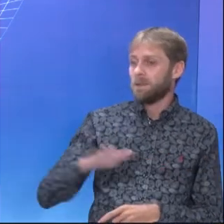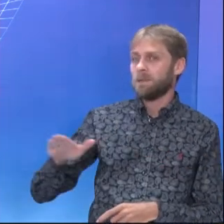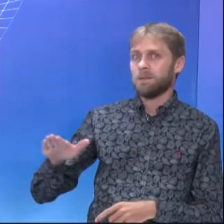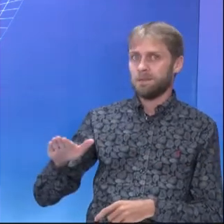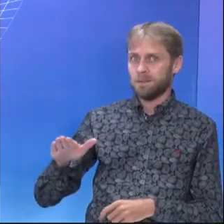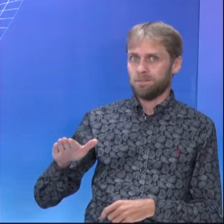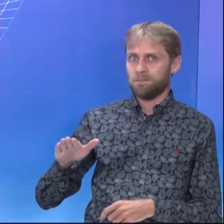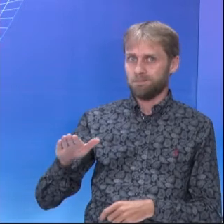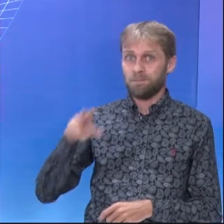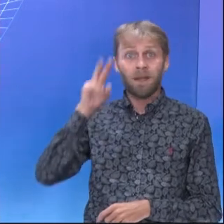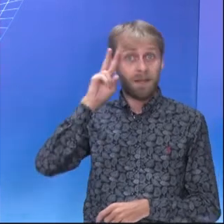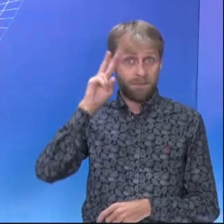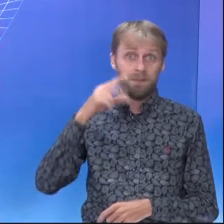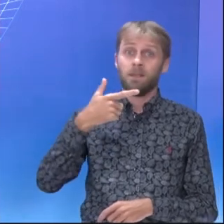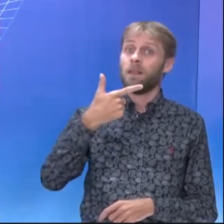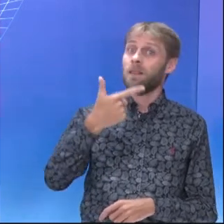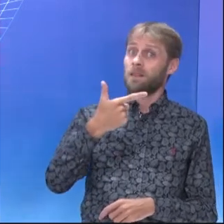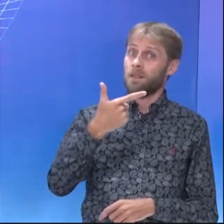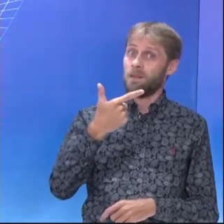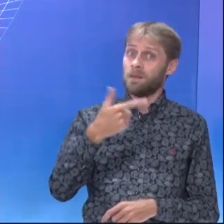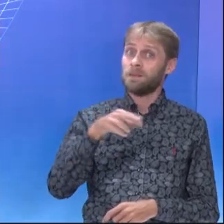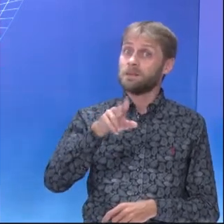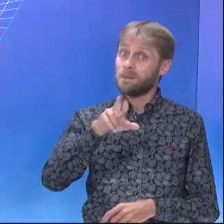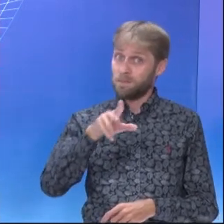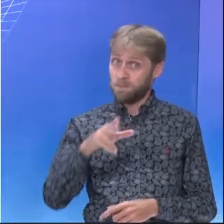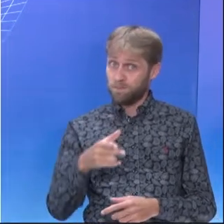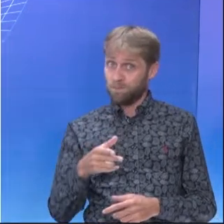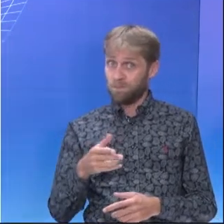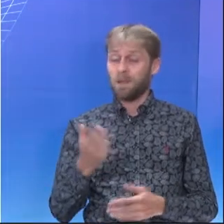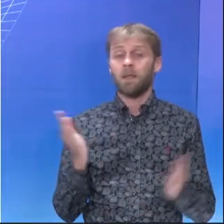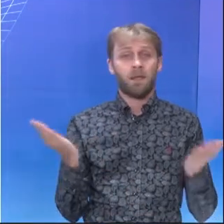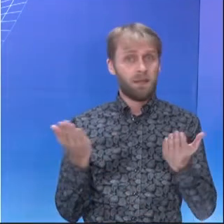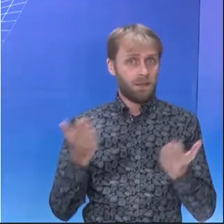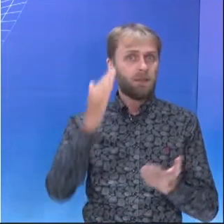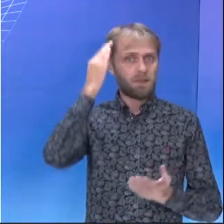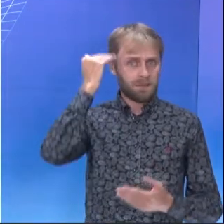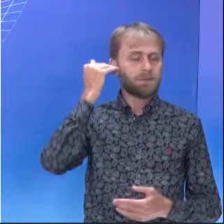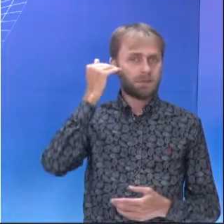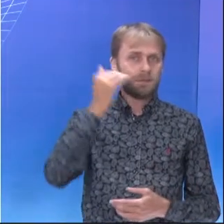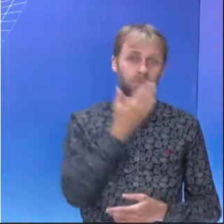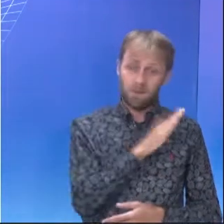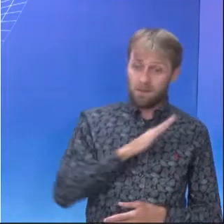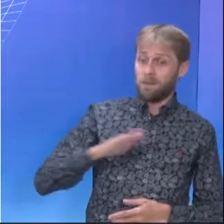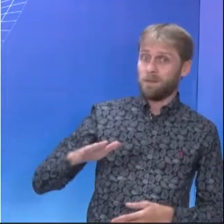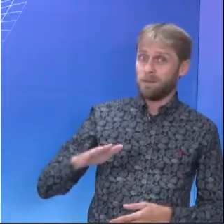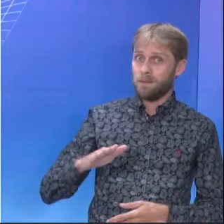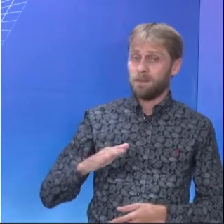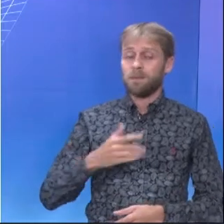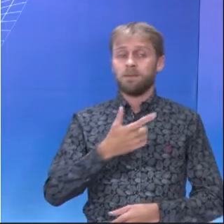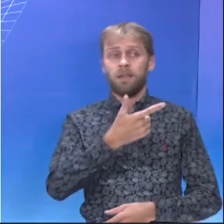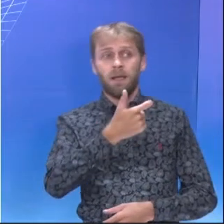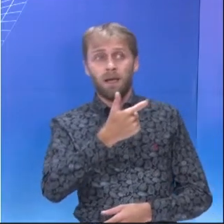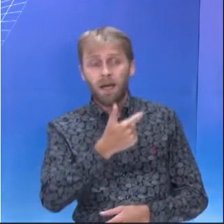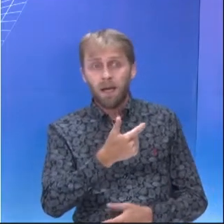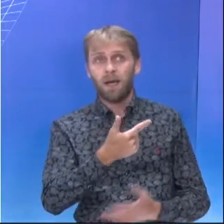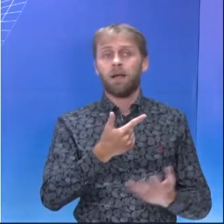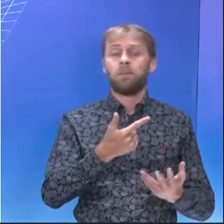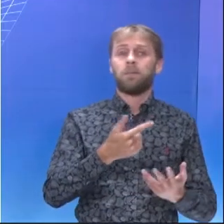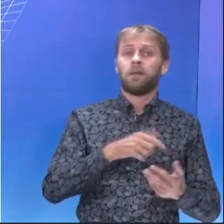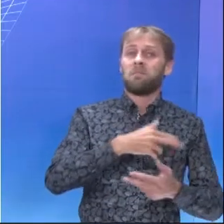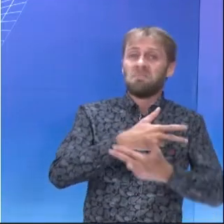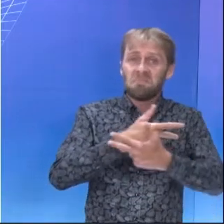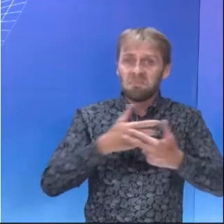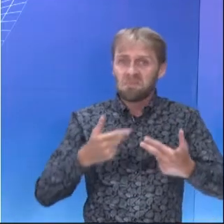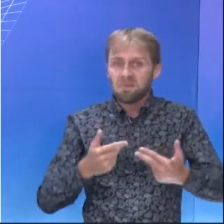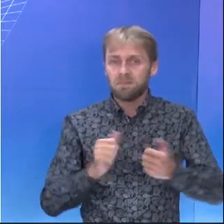dois irmãos, lembra? Agora nós sabemos que são crianças. Tem armas envolvidas. Tem crianças envolvidas na história. Foi uma